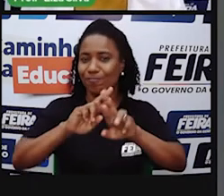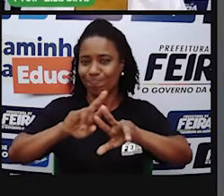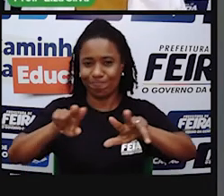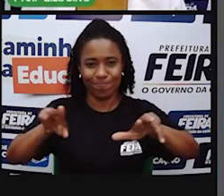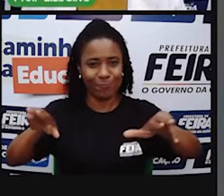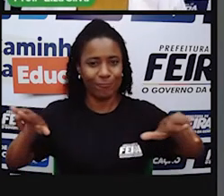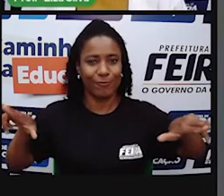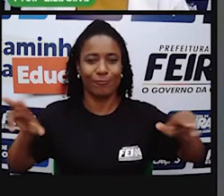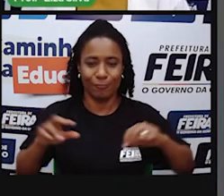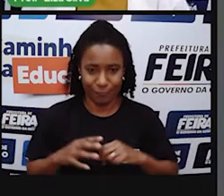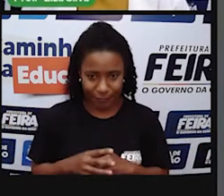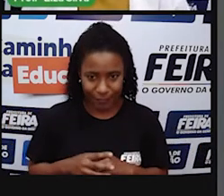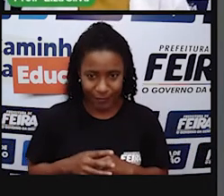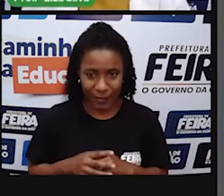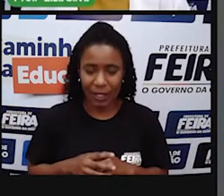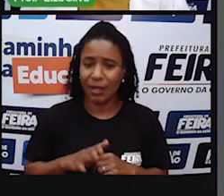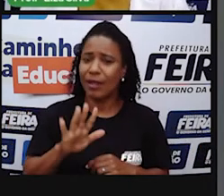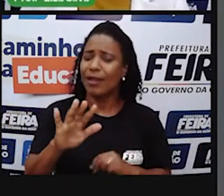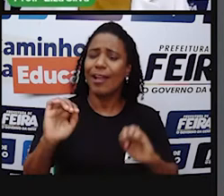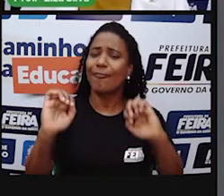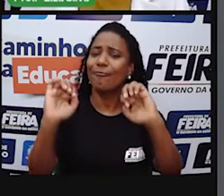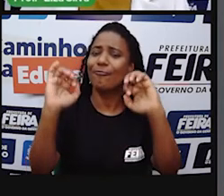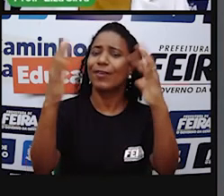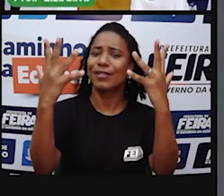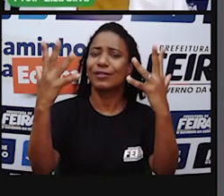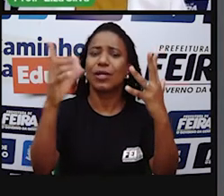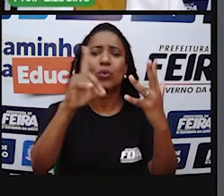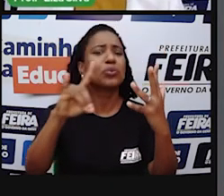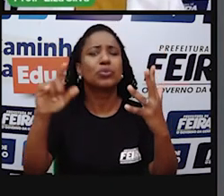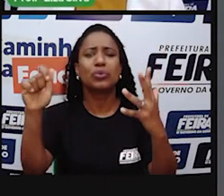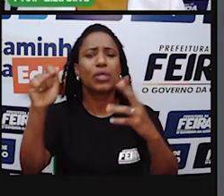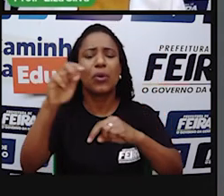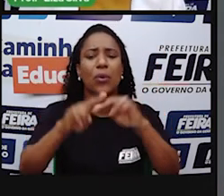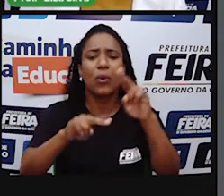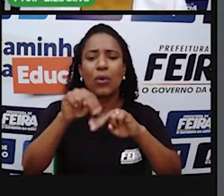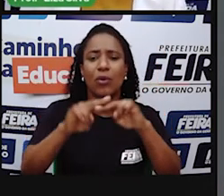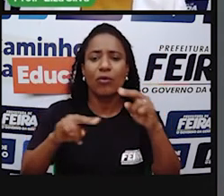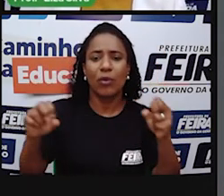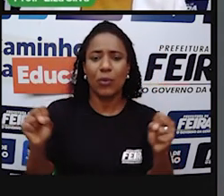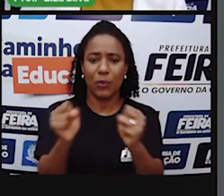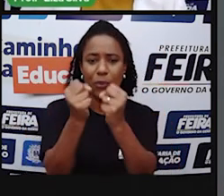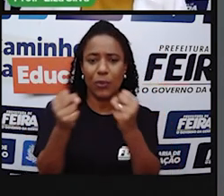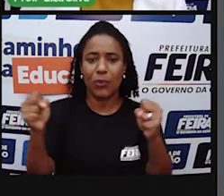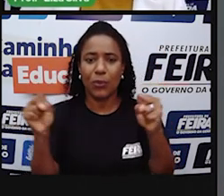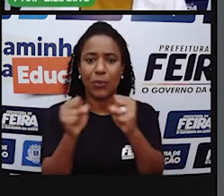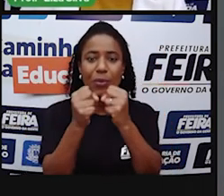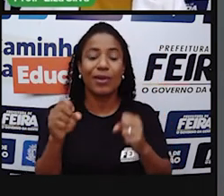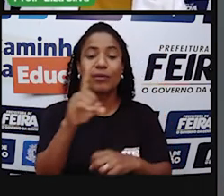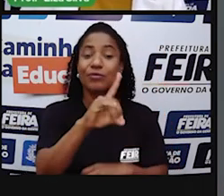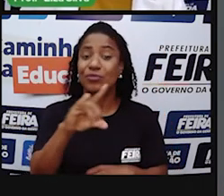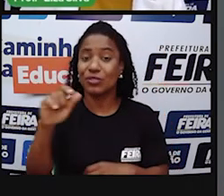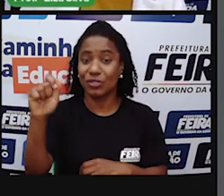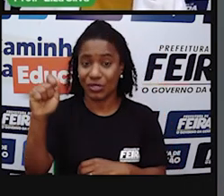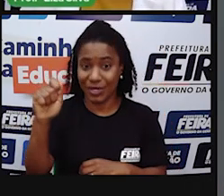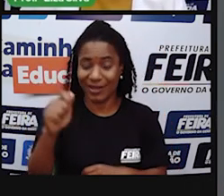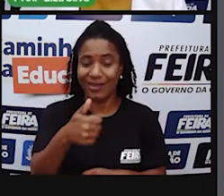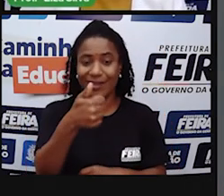E o dia nacional do forró? Você sabia que se comemora o forró Em 13 de dezembro?